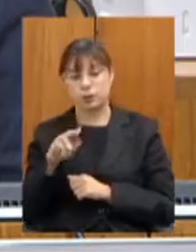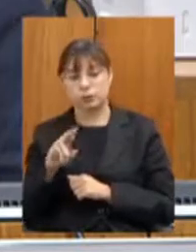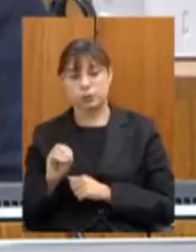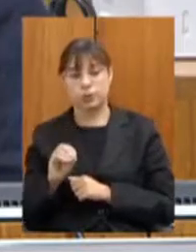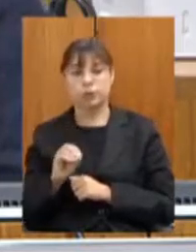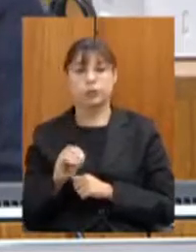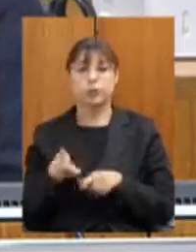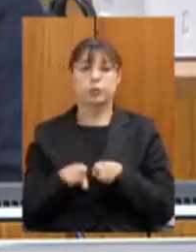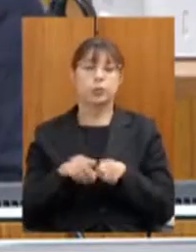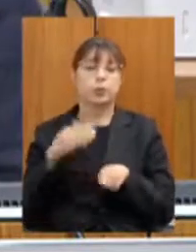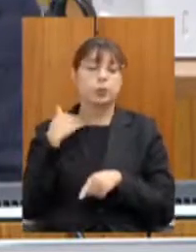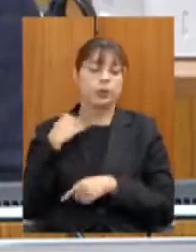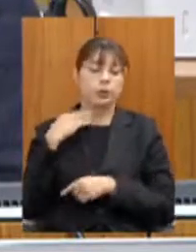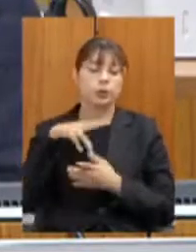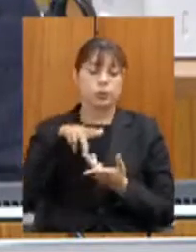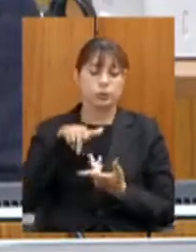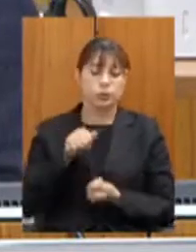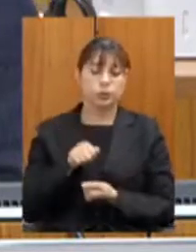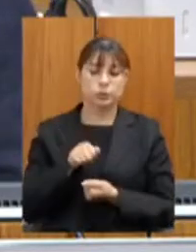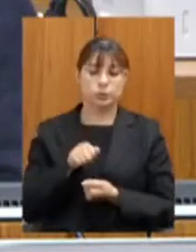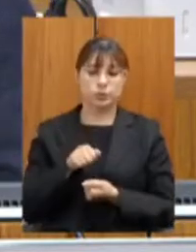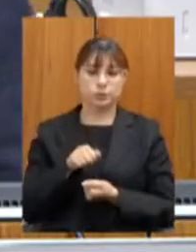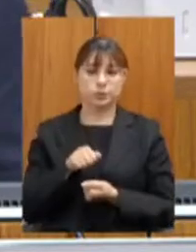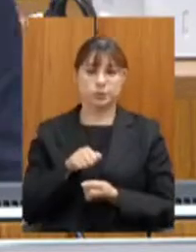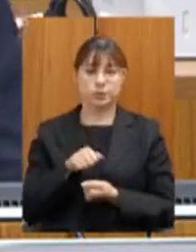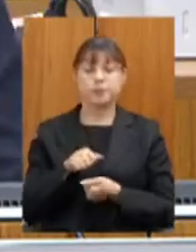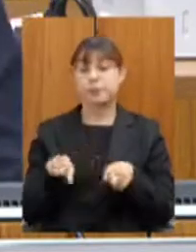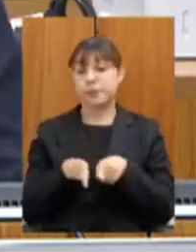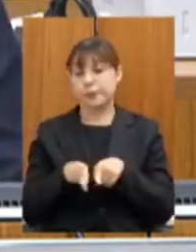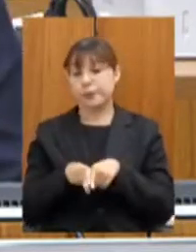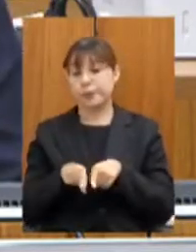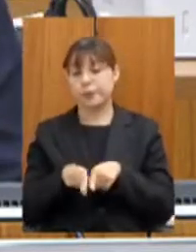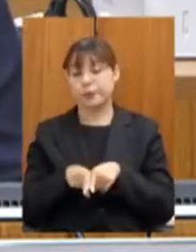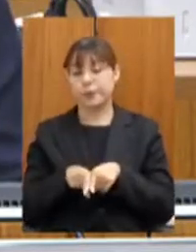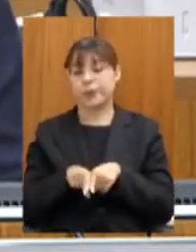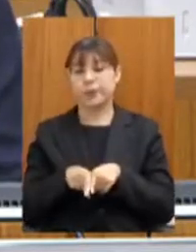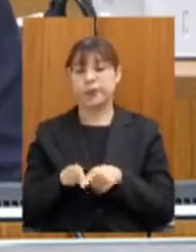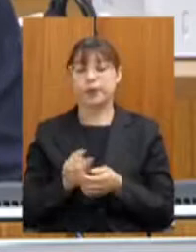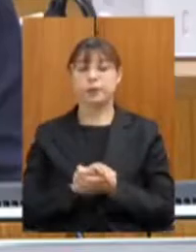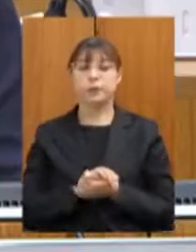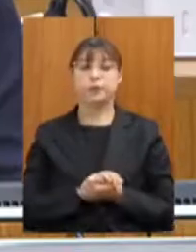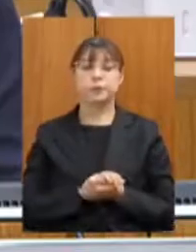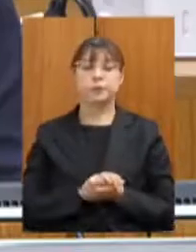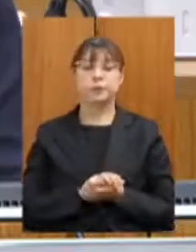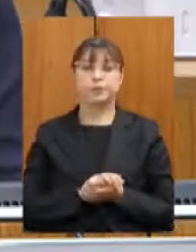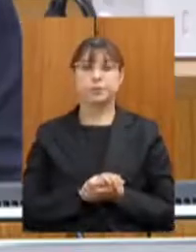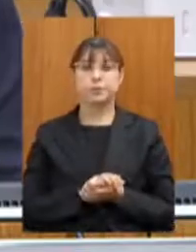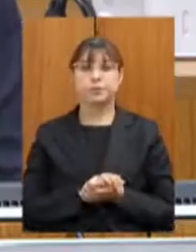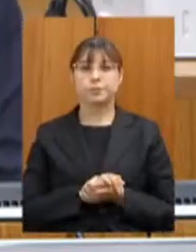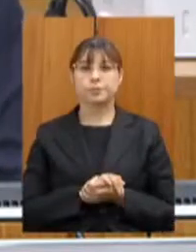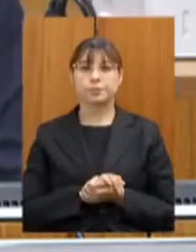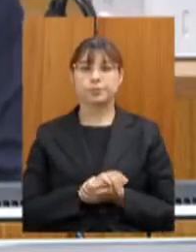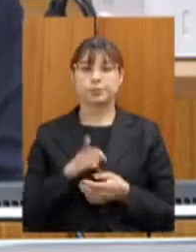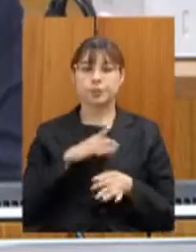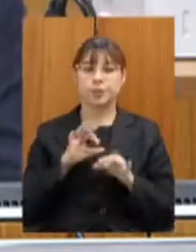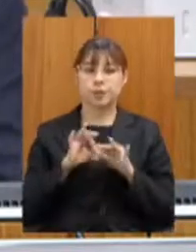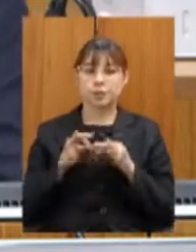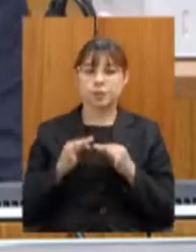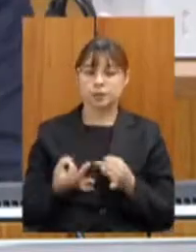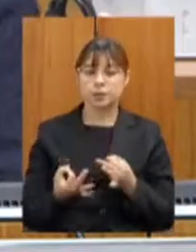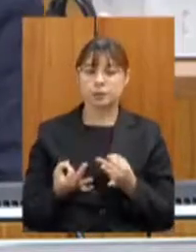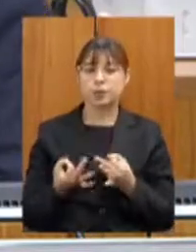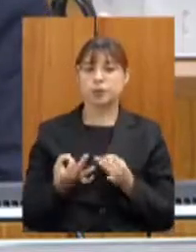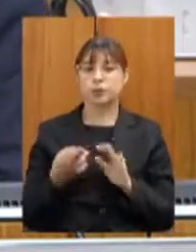o próprio Banco Mundial. Temos também uma simplificação normativa, o